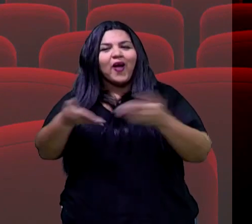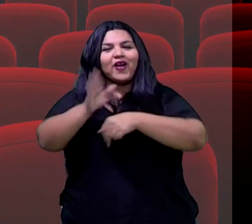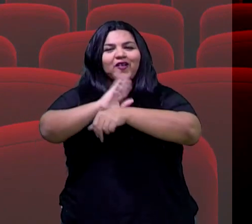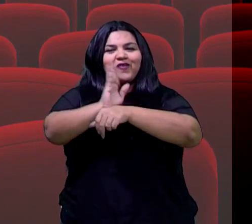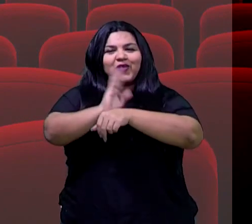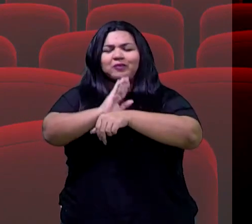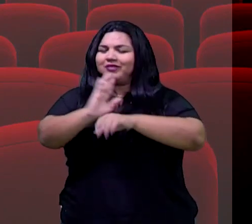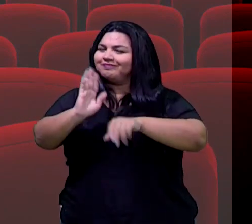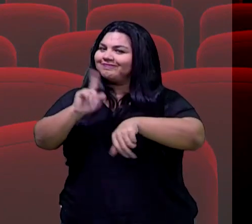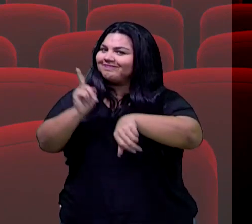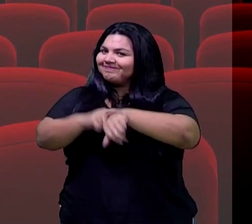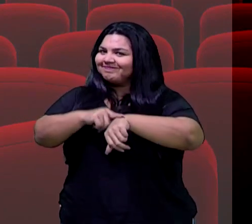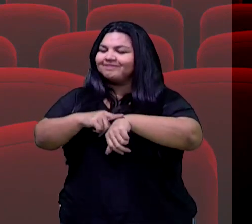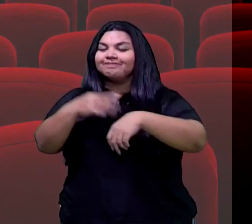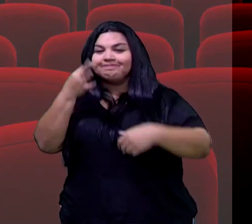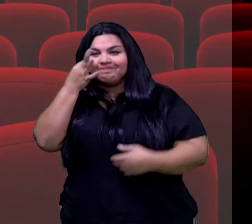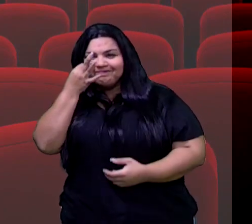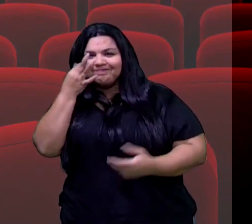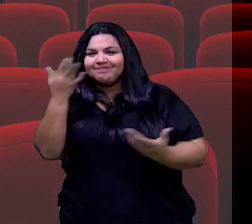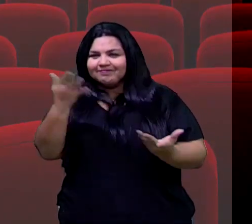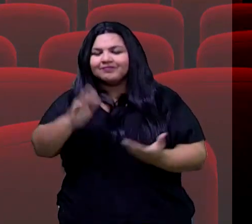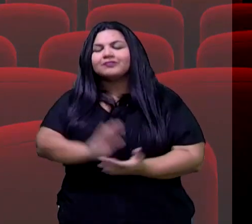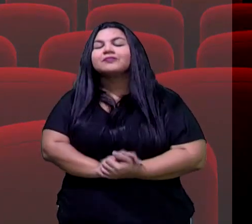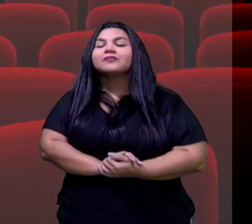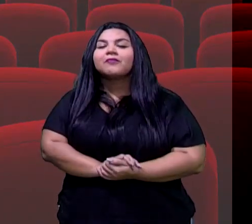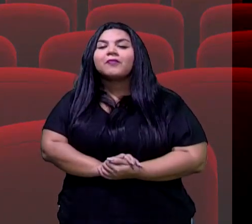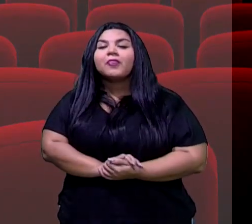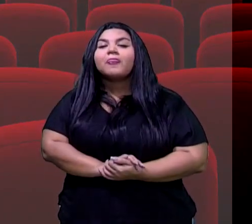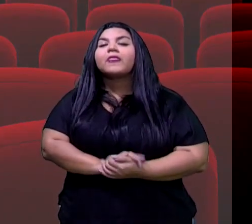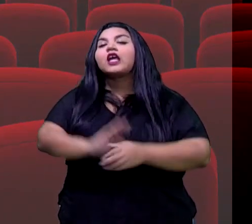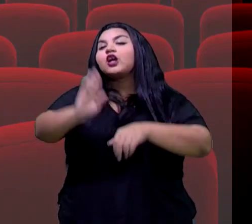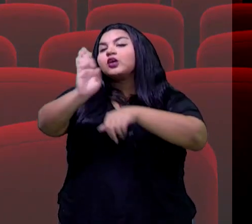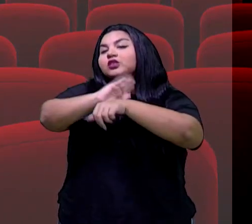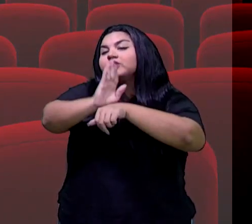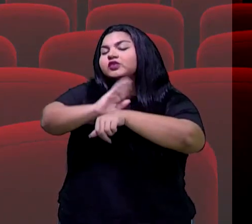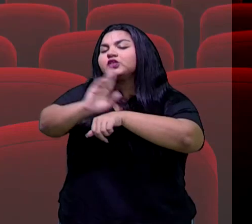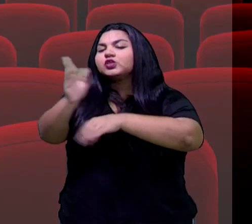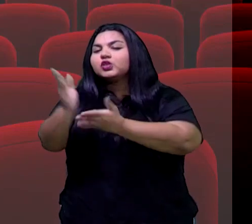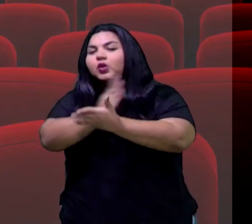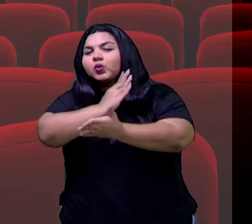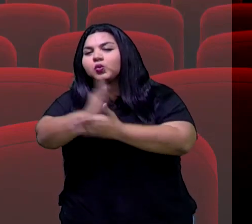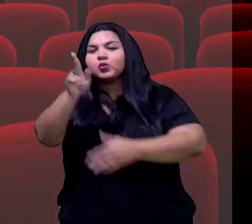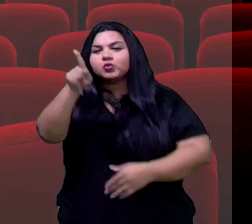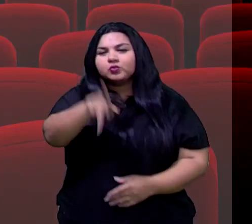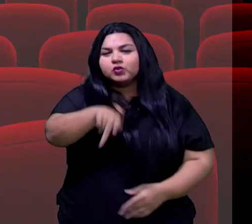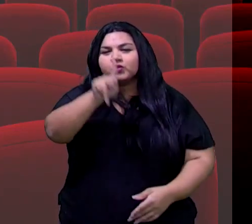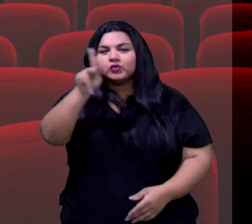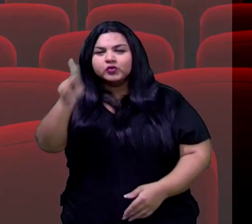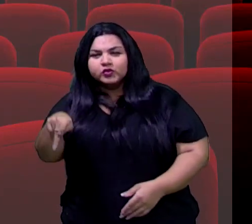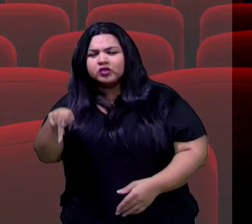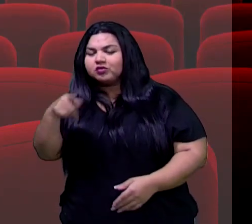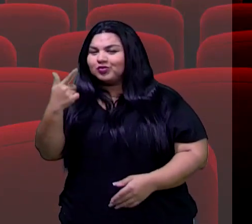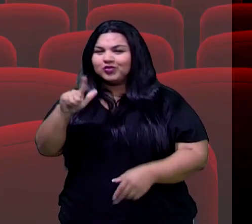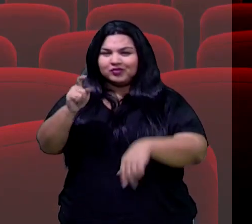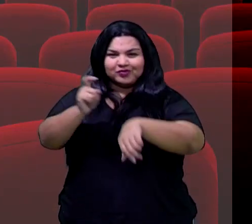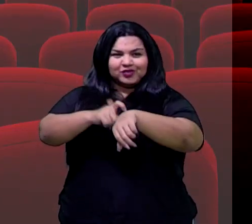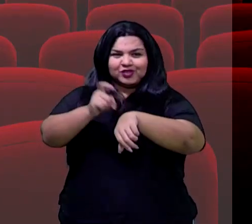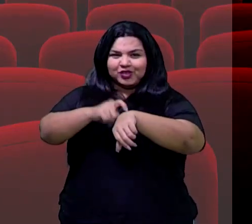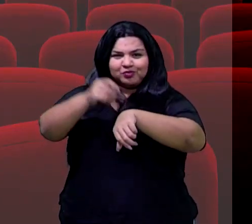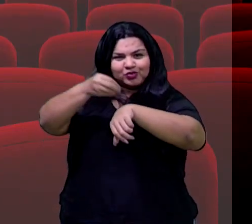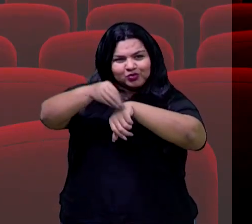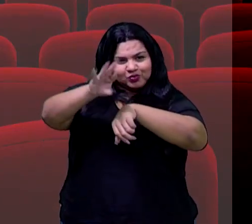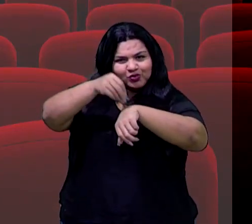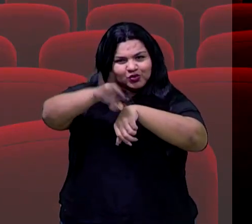mesmo, né, gente? Então, a gente tem alguns vídeos ainda dos professores que a gente ainda não teve tempo de passar,